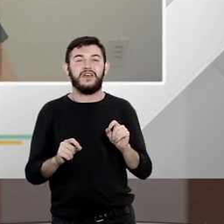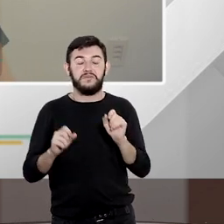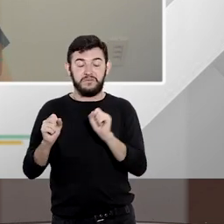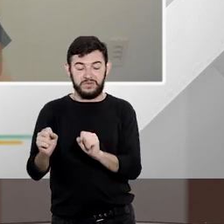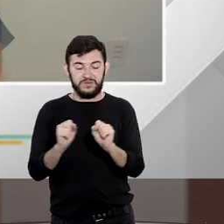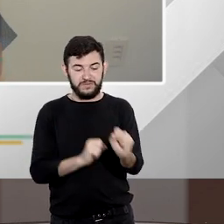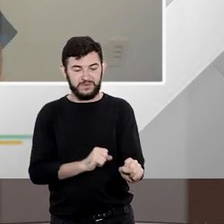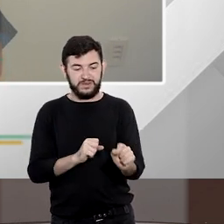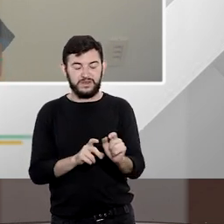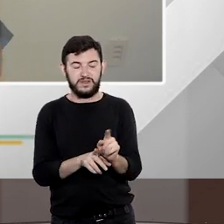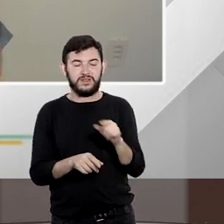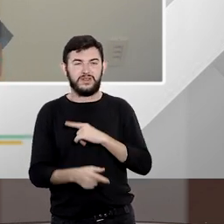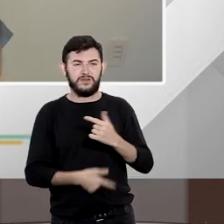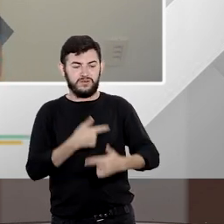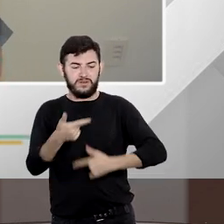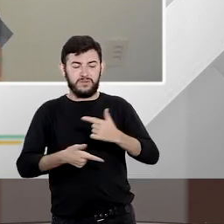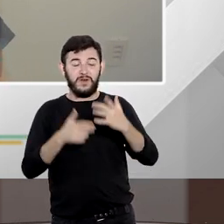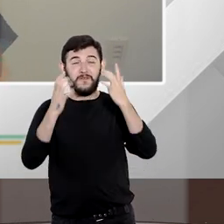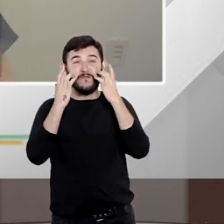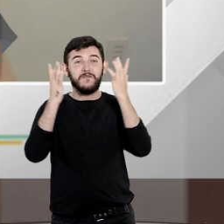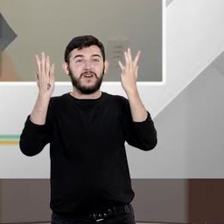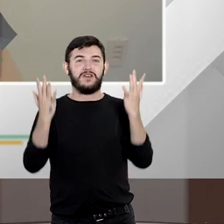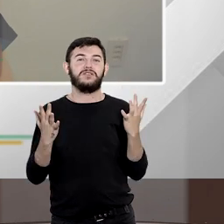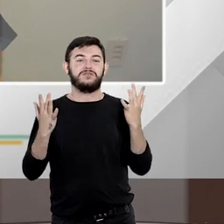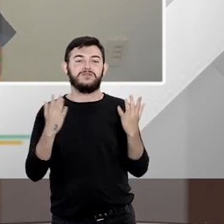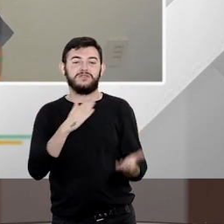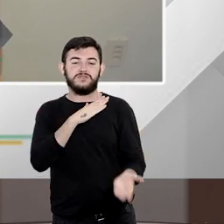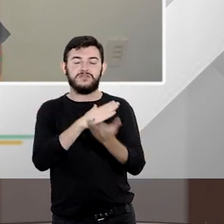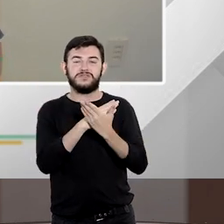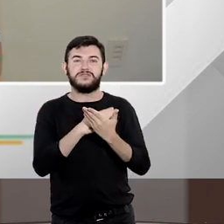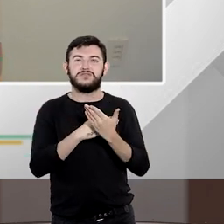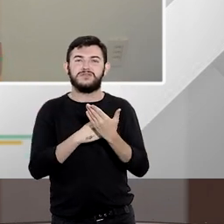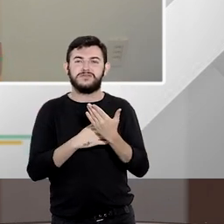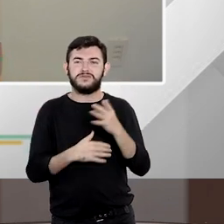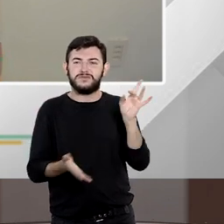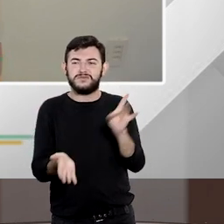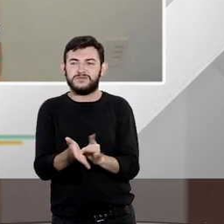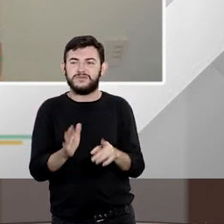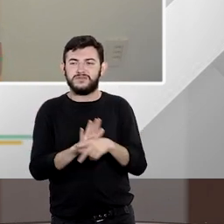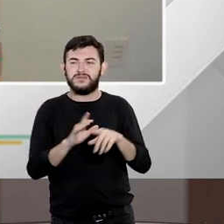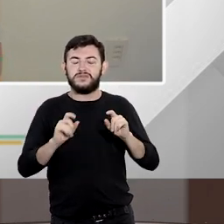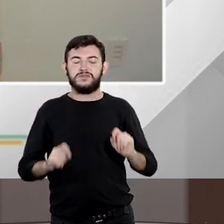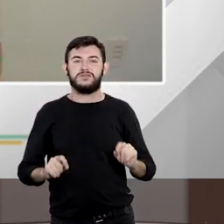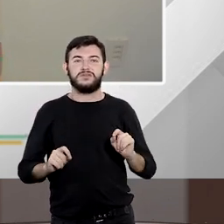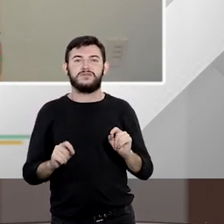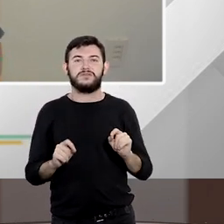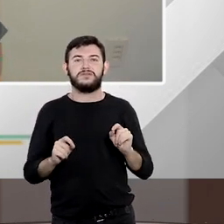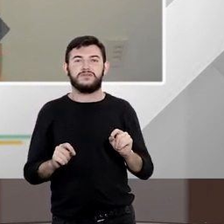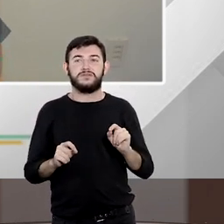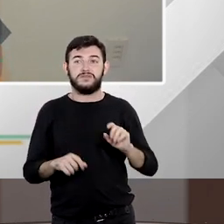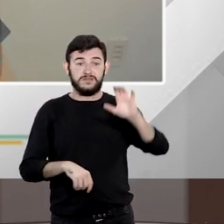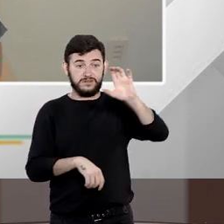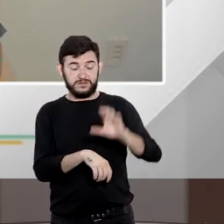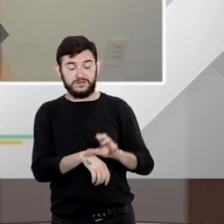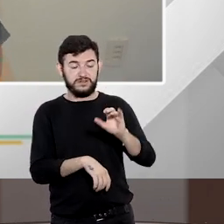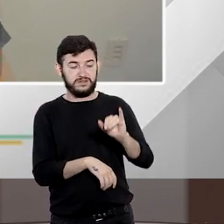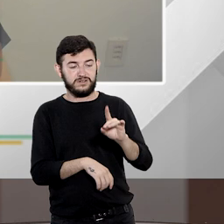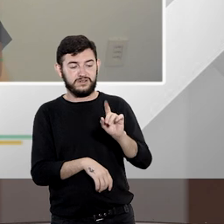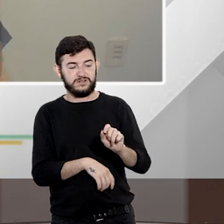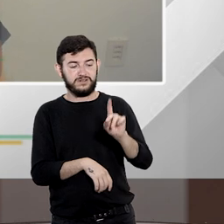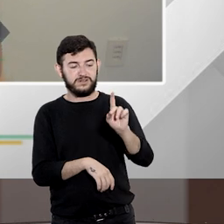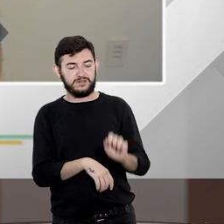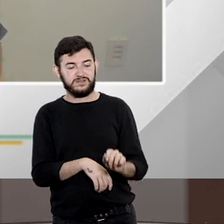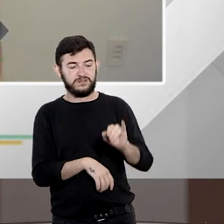ação de uma forma mais fácil ela possibilita tanto esse real exercício da cidadania pelo